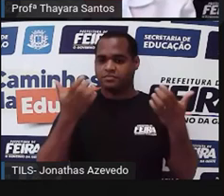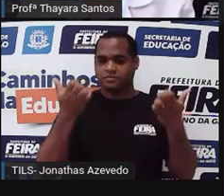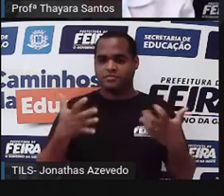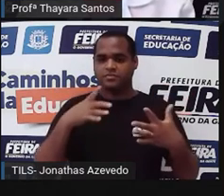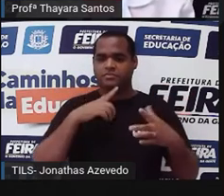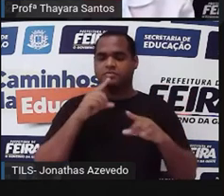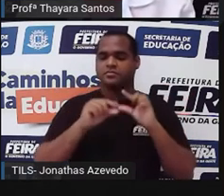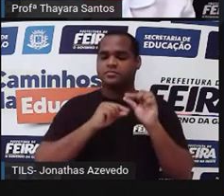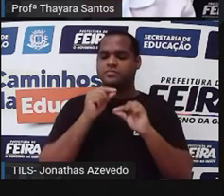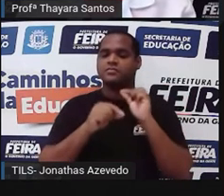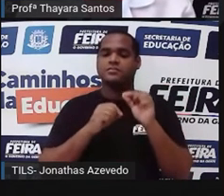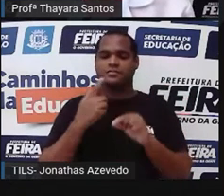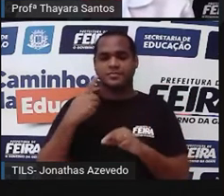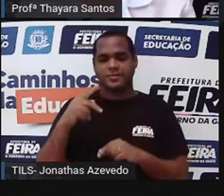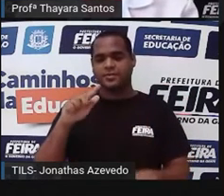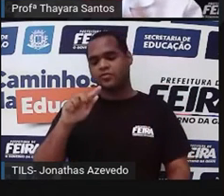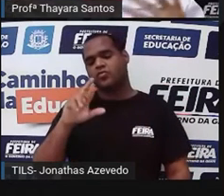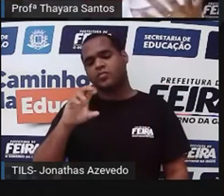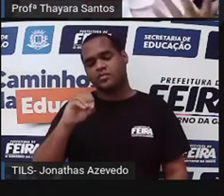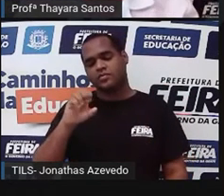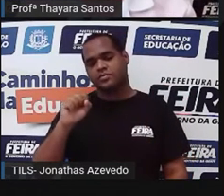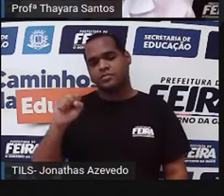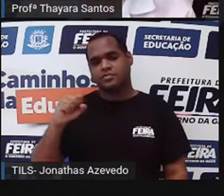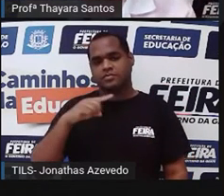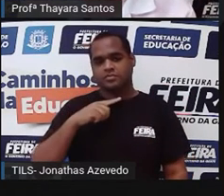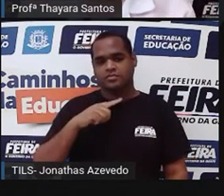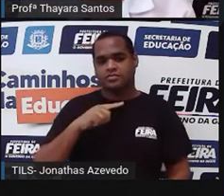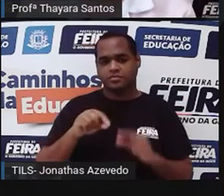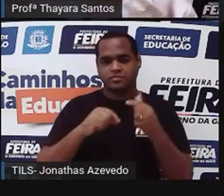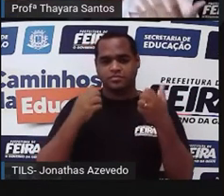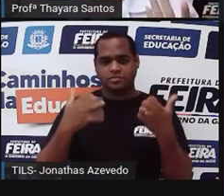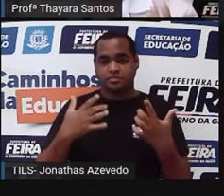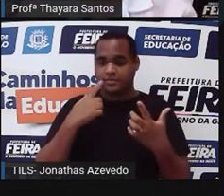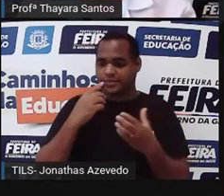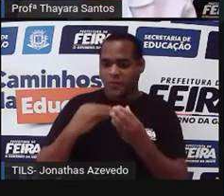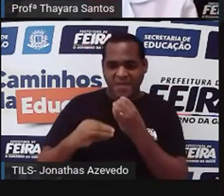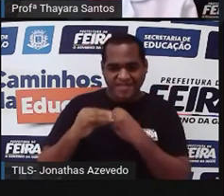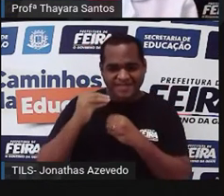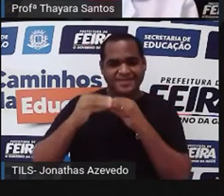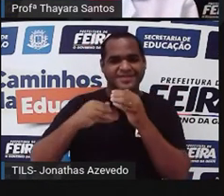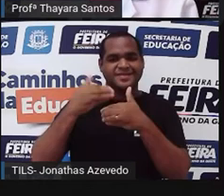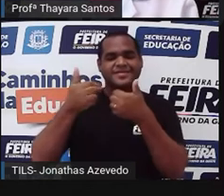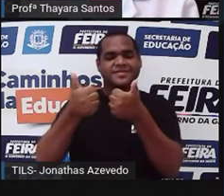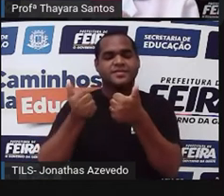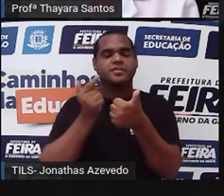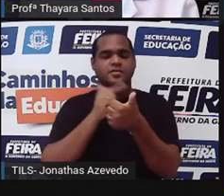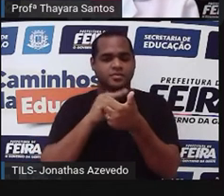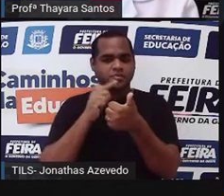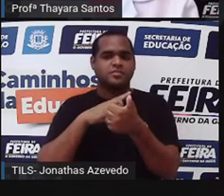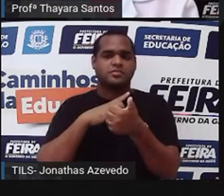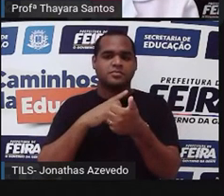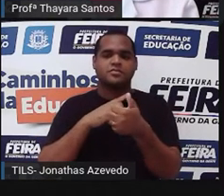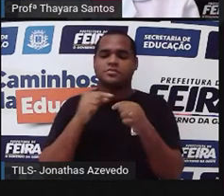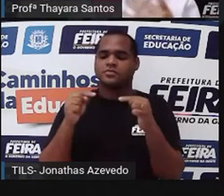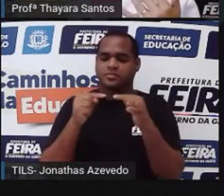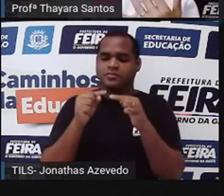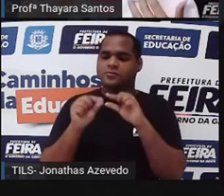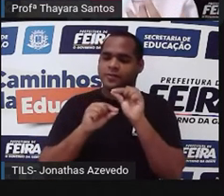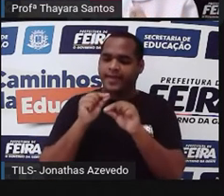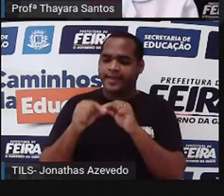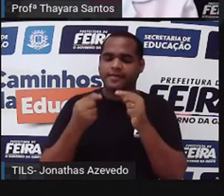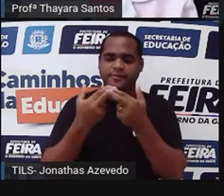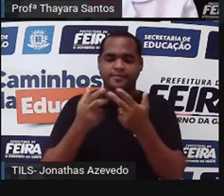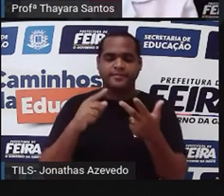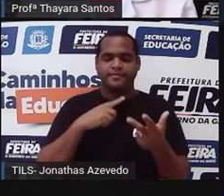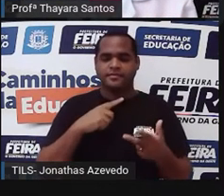acontece no intestino grosso. Então, depois que esse alimento foi todo processado, que aconteceu, a parte da absorção dos nutrientes, aconteceu